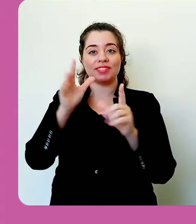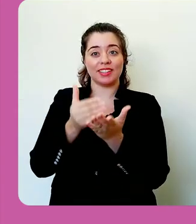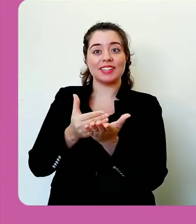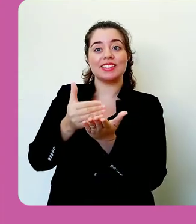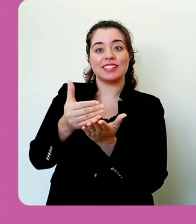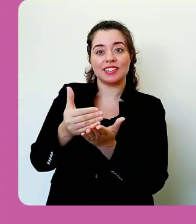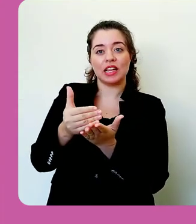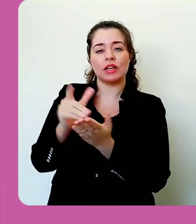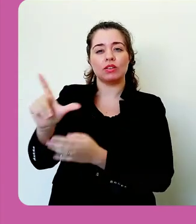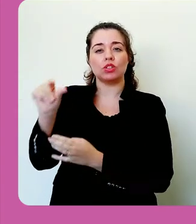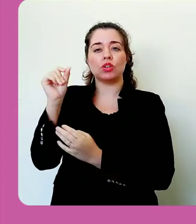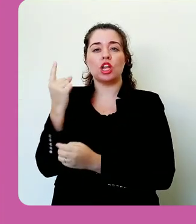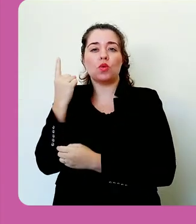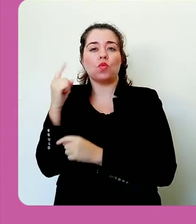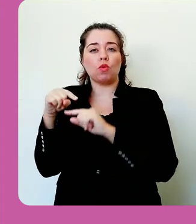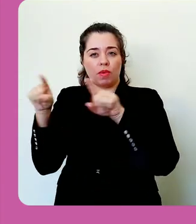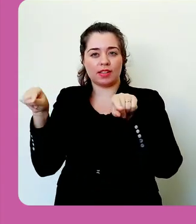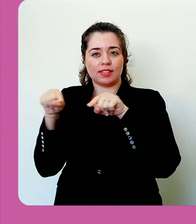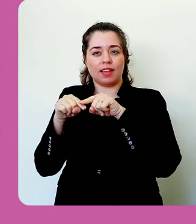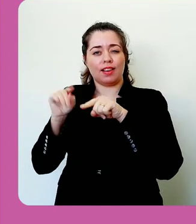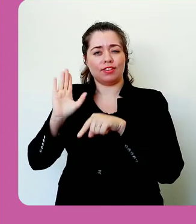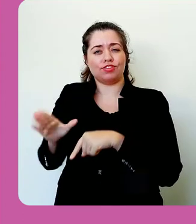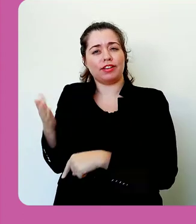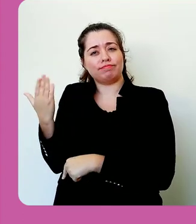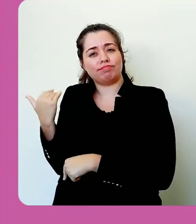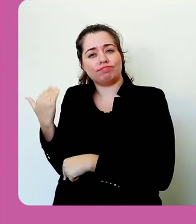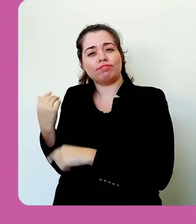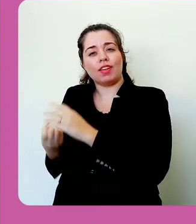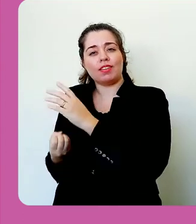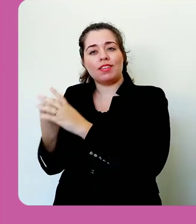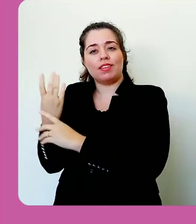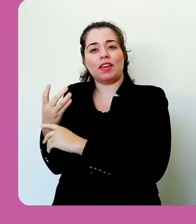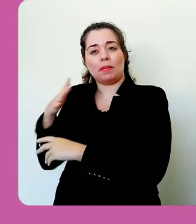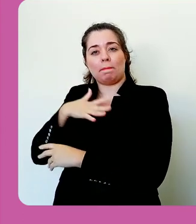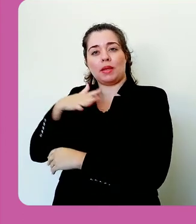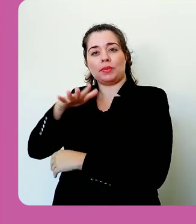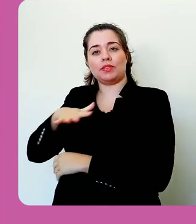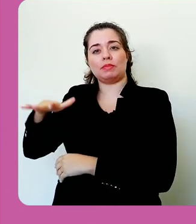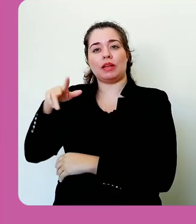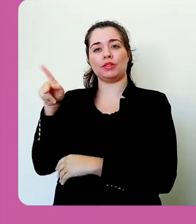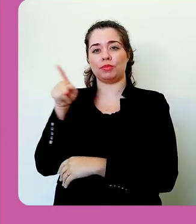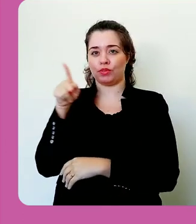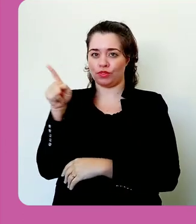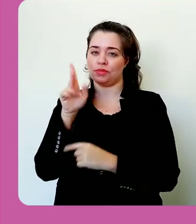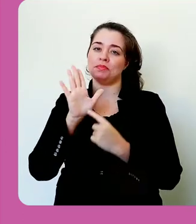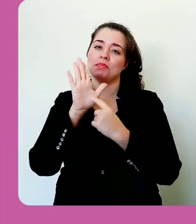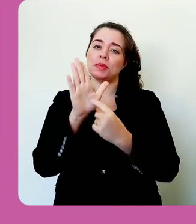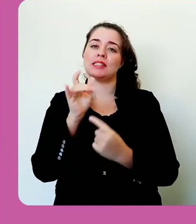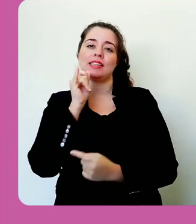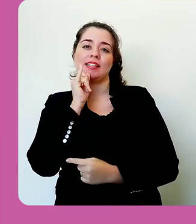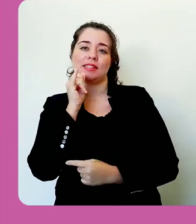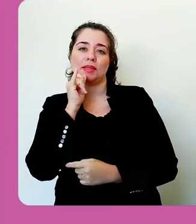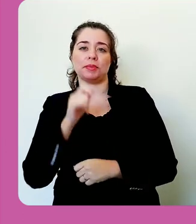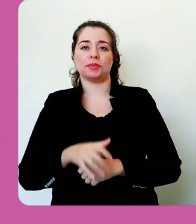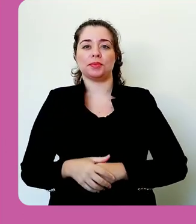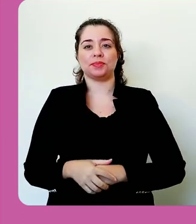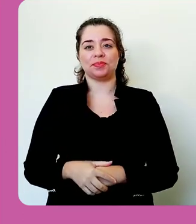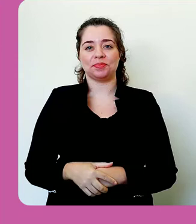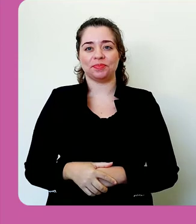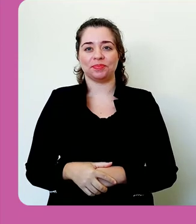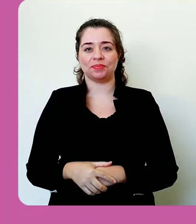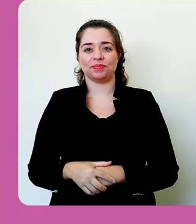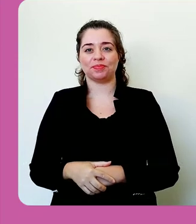presencial para escolher uma das salas criadas no meu espaço do professor como um